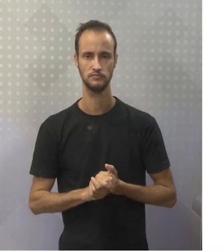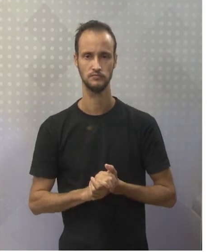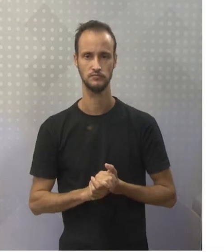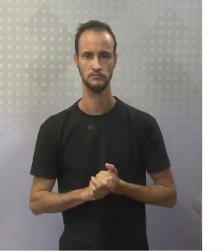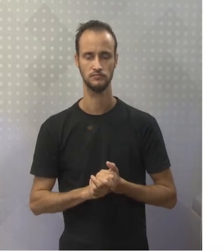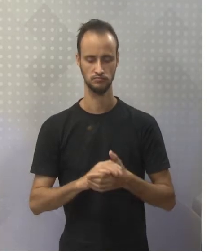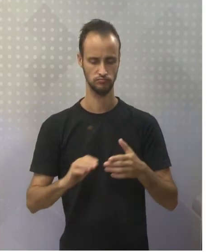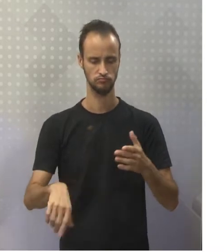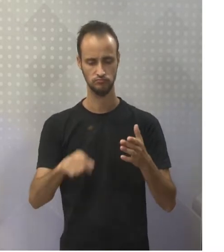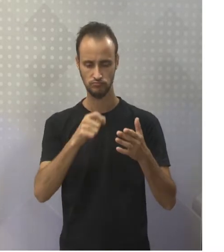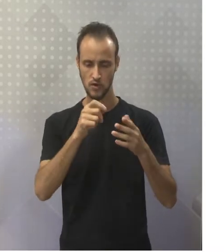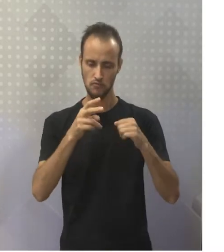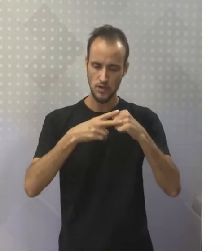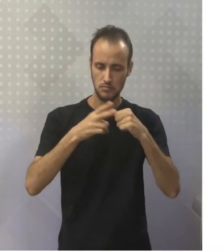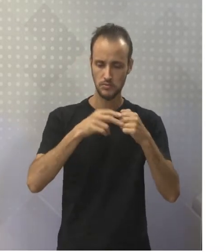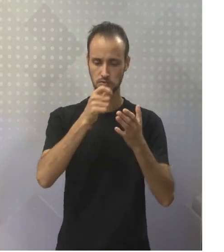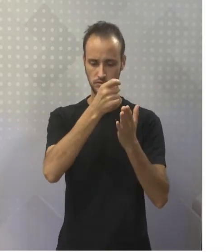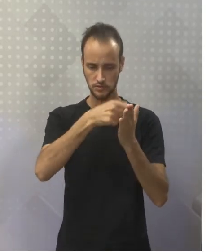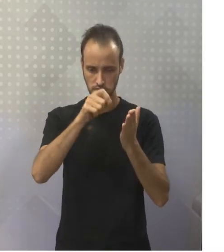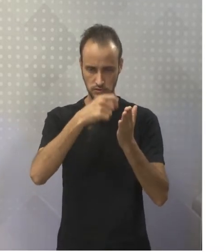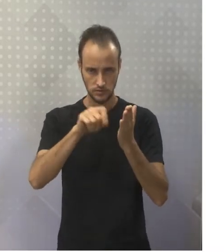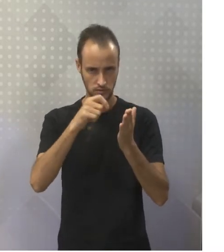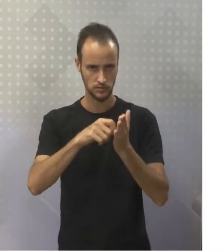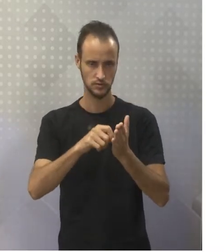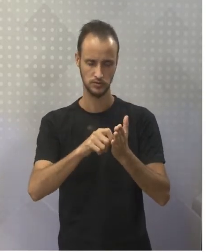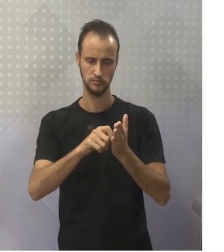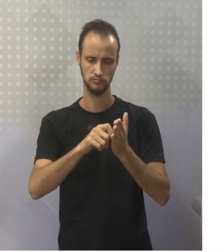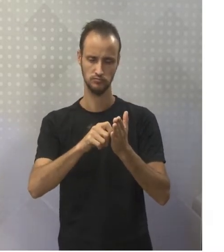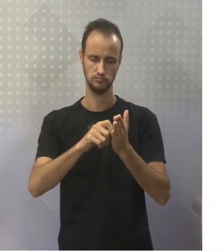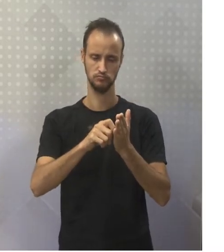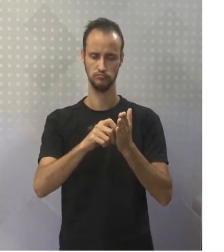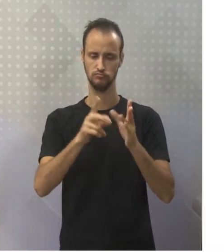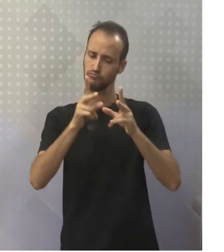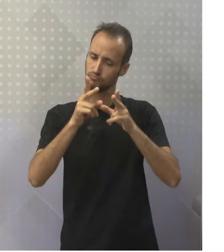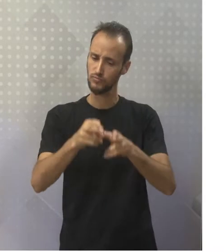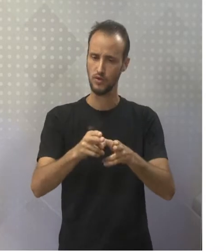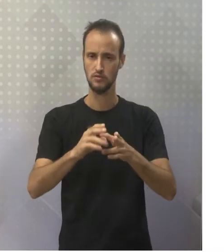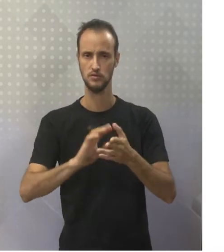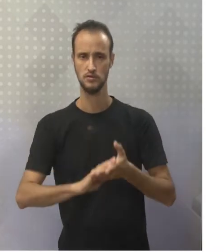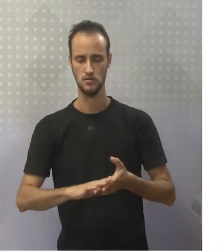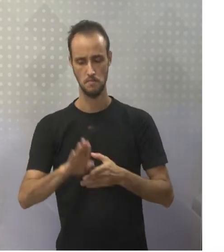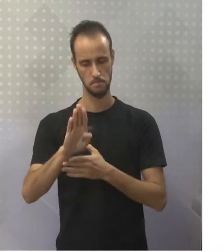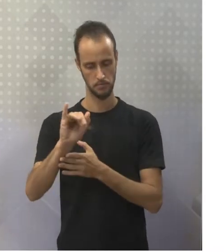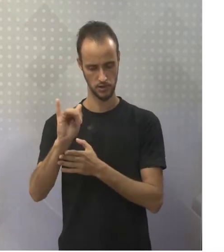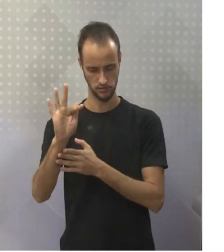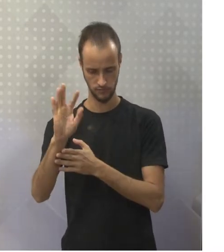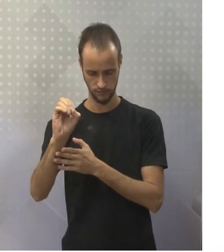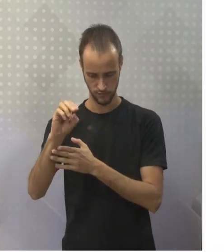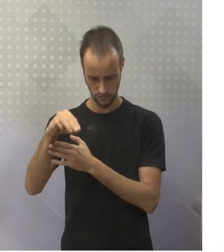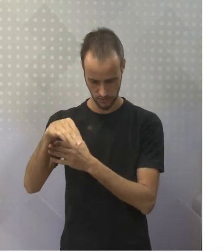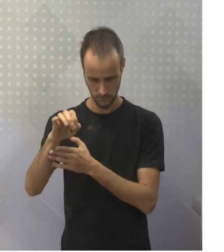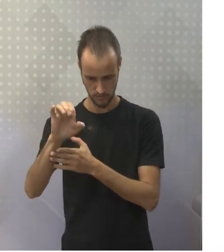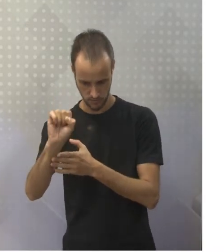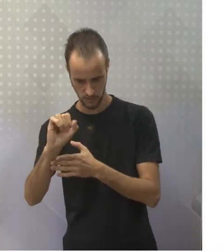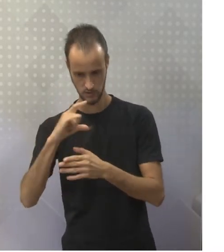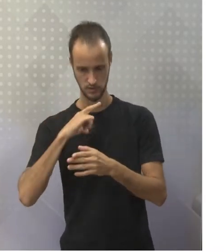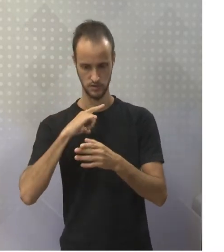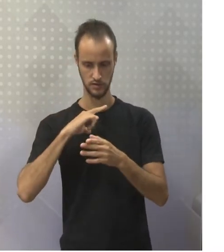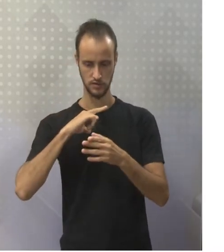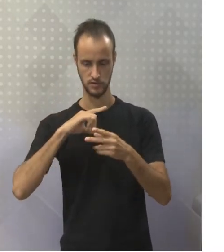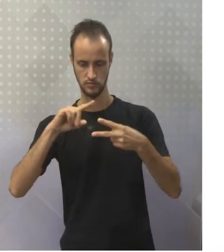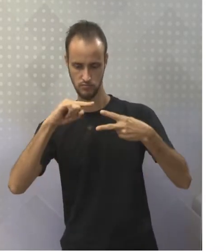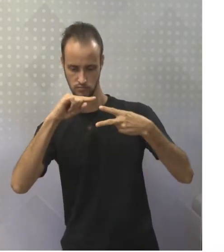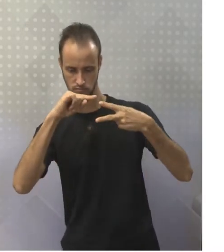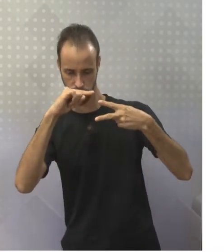são escritos da mesma forma, para infinitivo, passado e participio. Biformes, que têm duas apresentações iguais, Duas